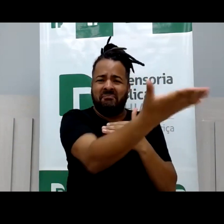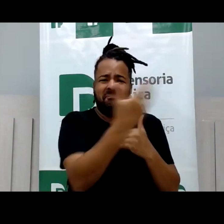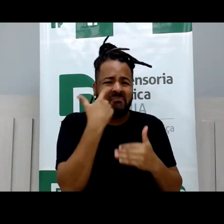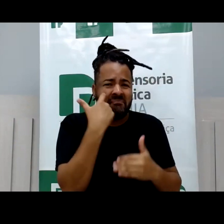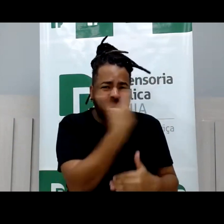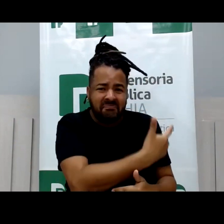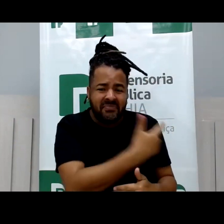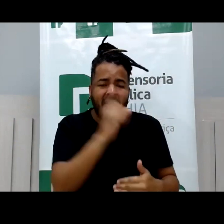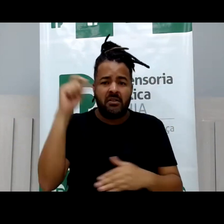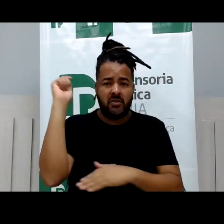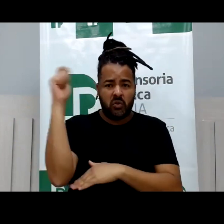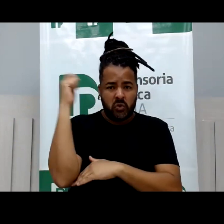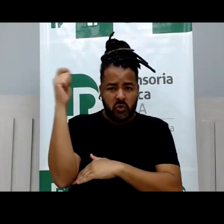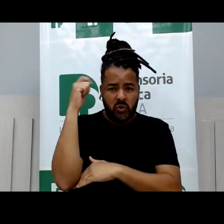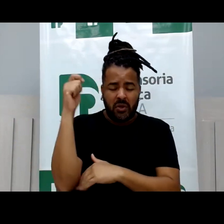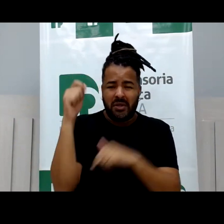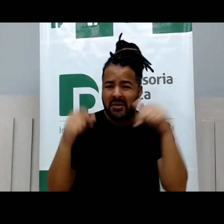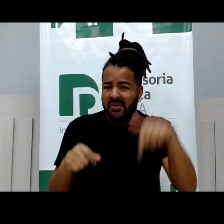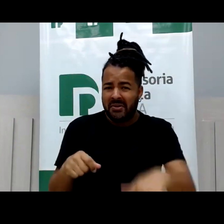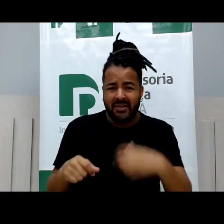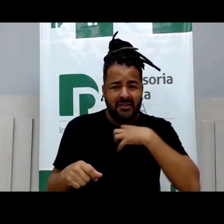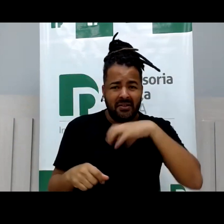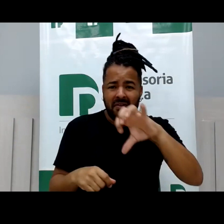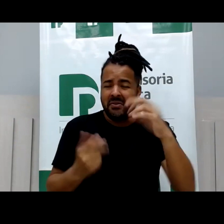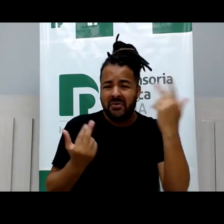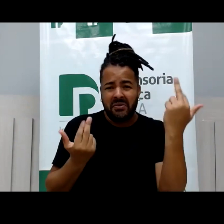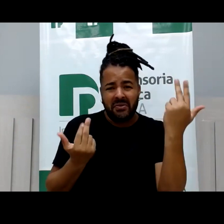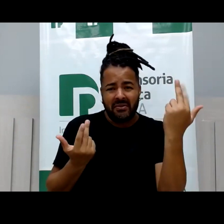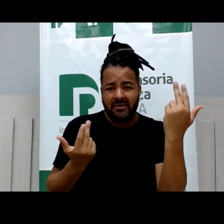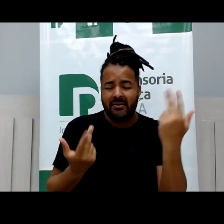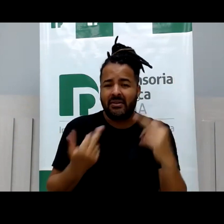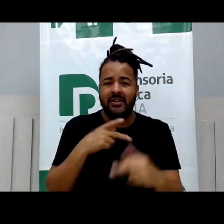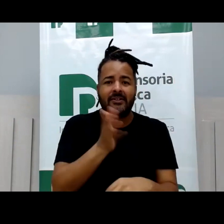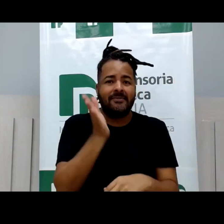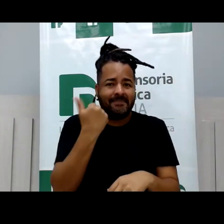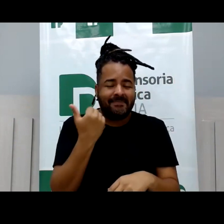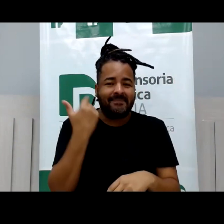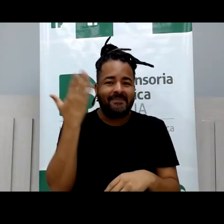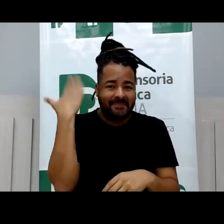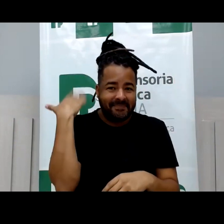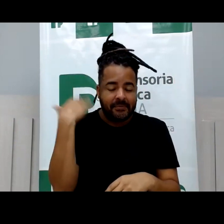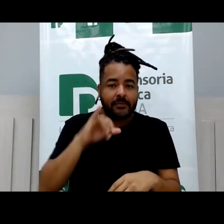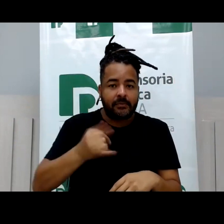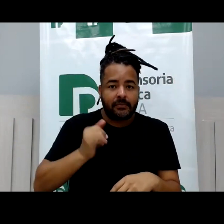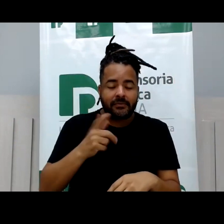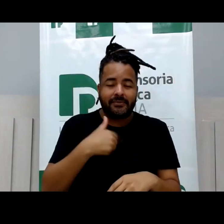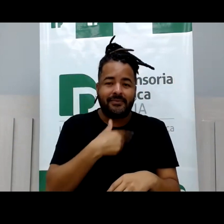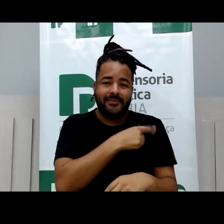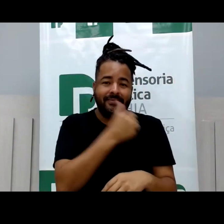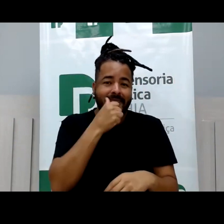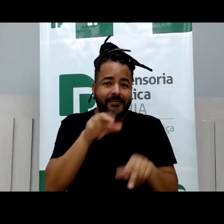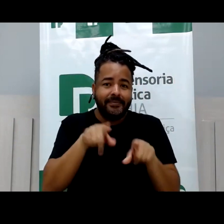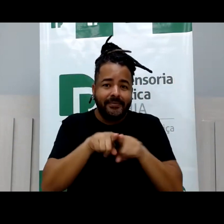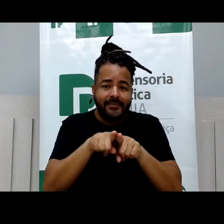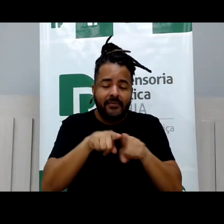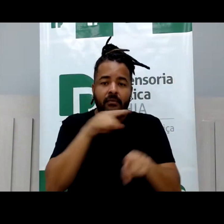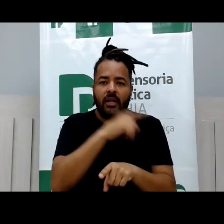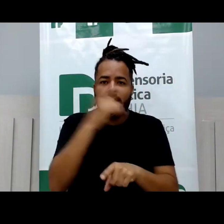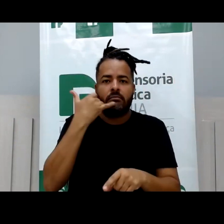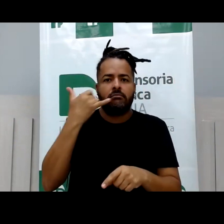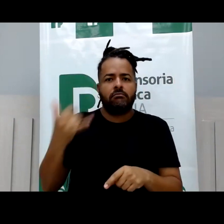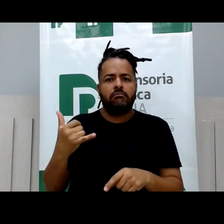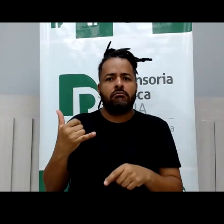Aconteceu no Rio Grande do Sul, mas acontece aqui na porta. Esse começo de ano eu estava reunida com amigos, com minha irmã, e minha irmã recebe uma ligação